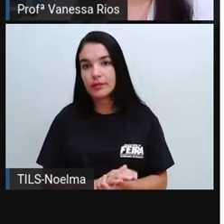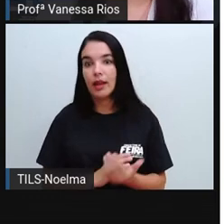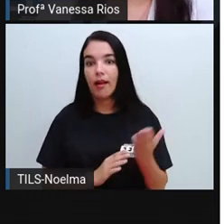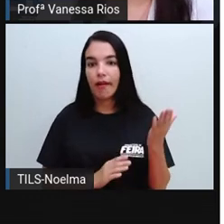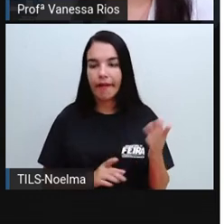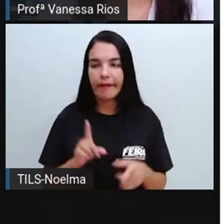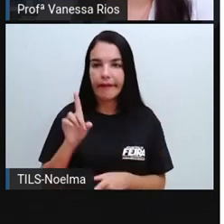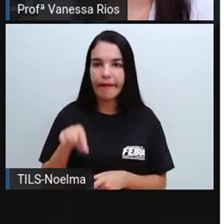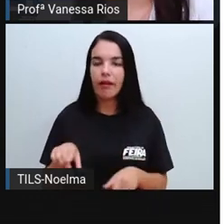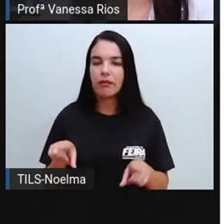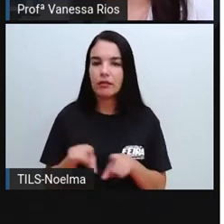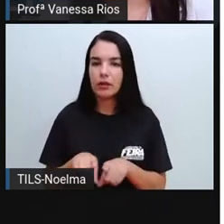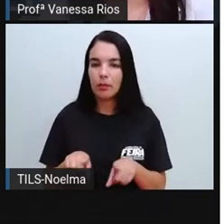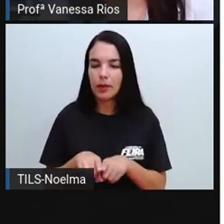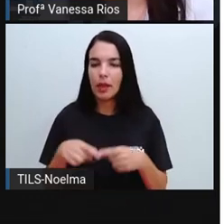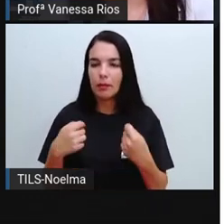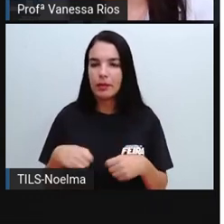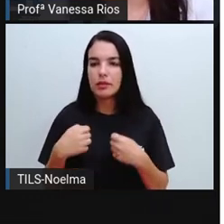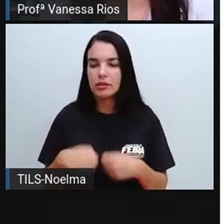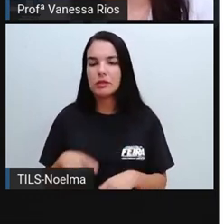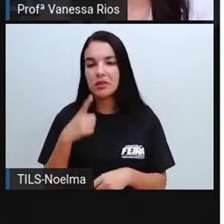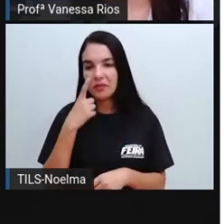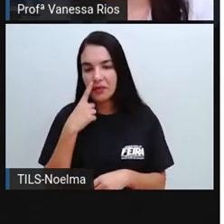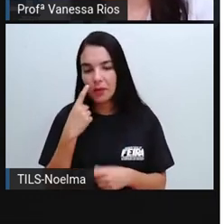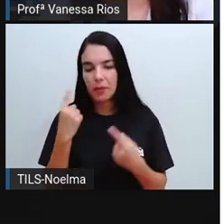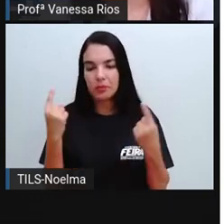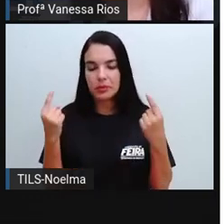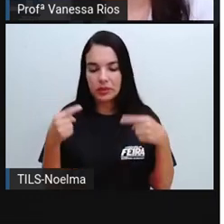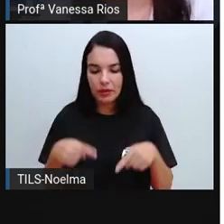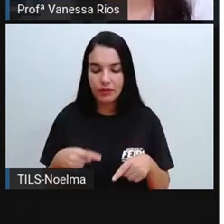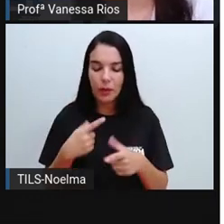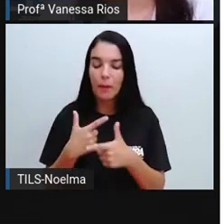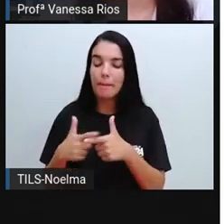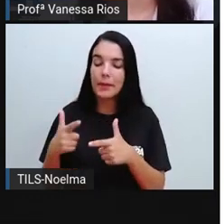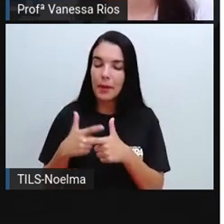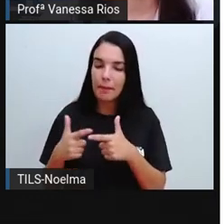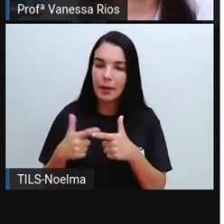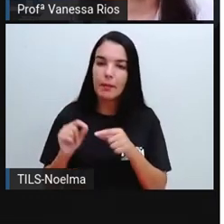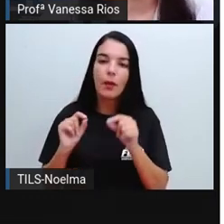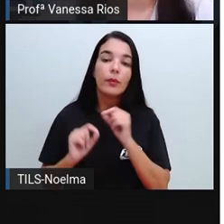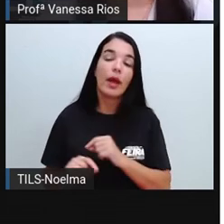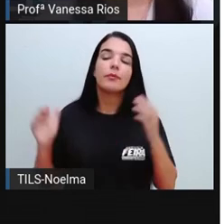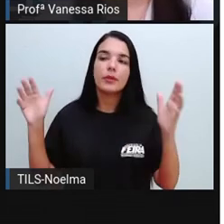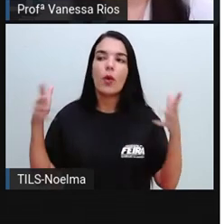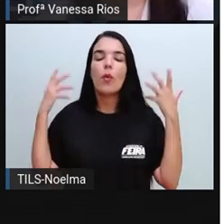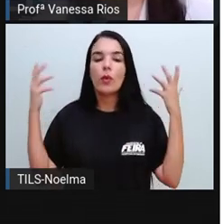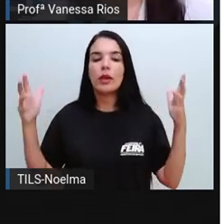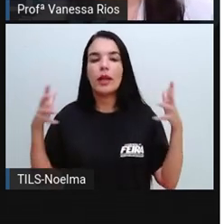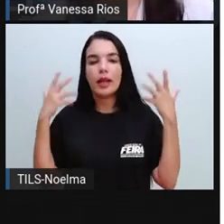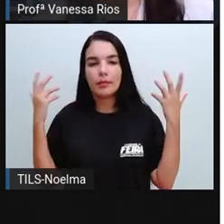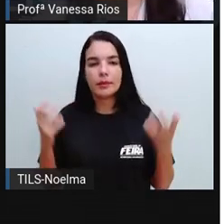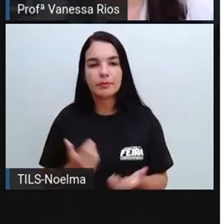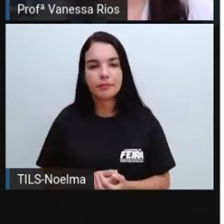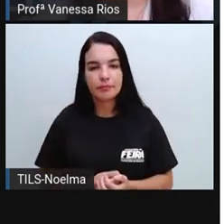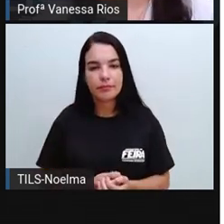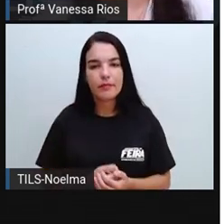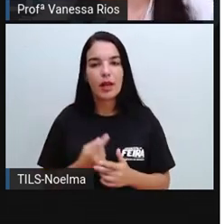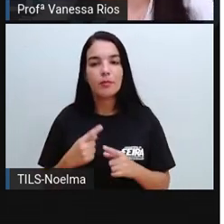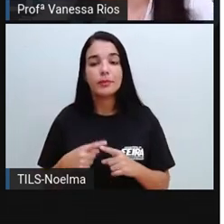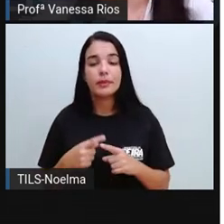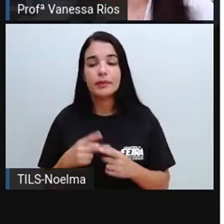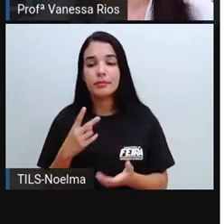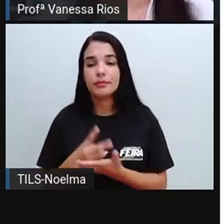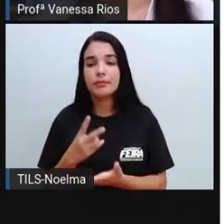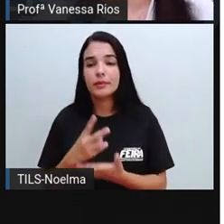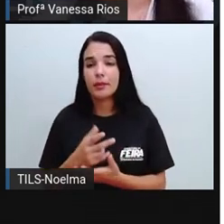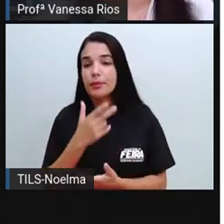a se estudar, observar entre os desafios, a questão do clima. Diante das próprias modificações